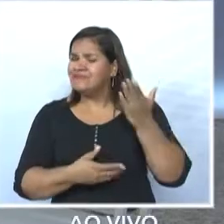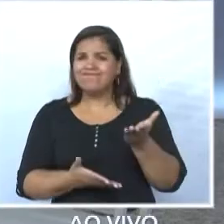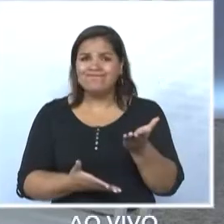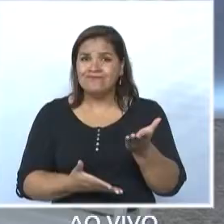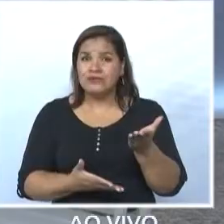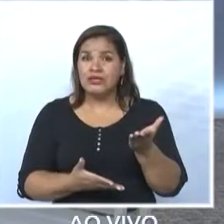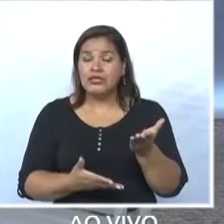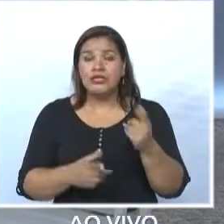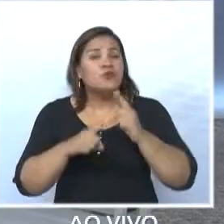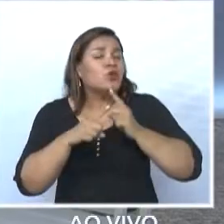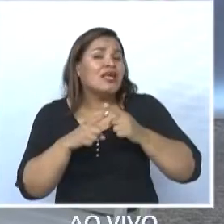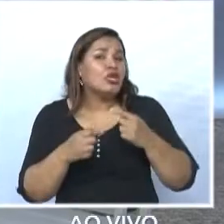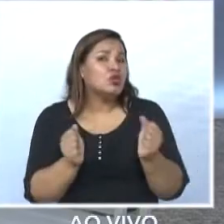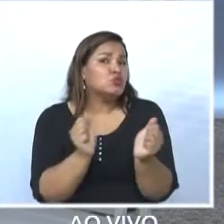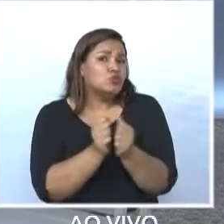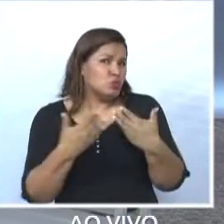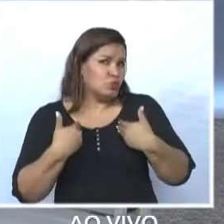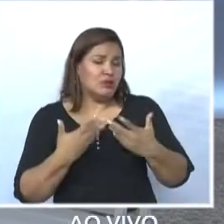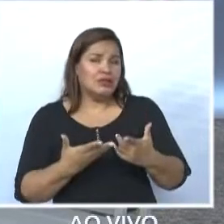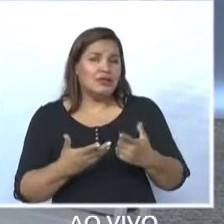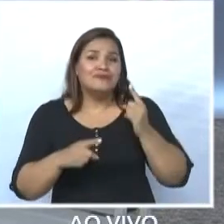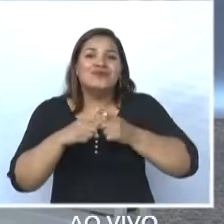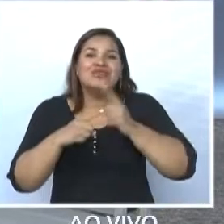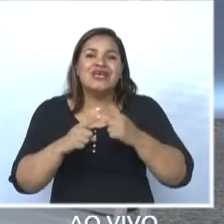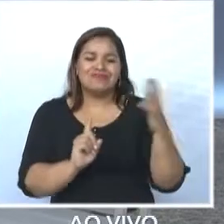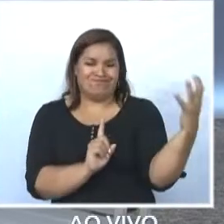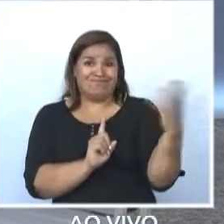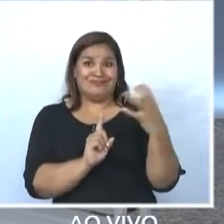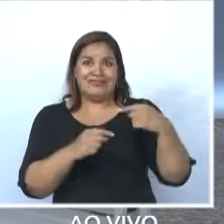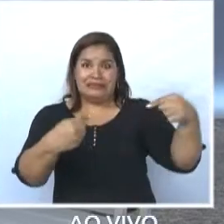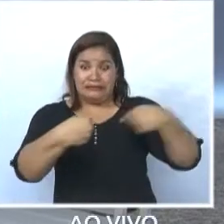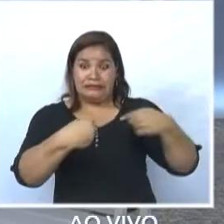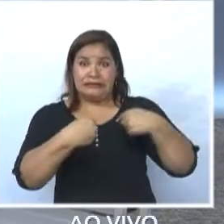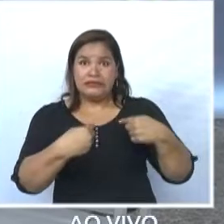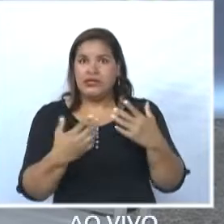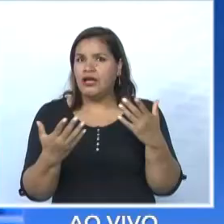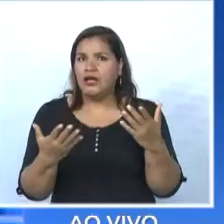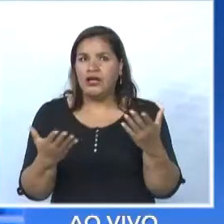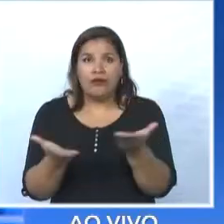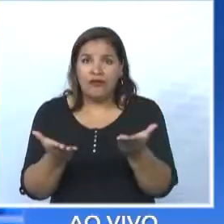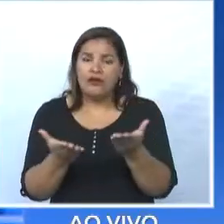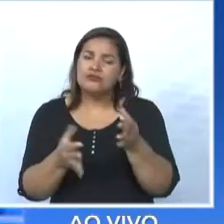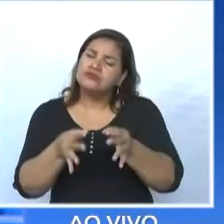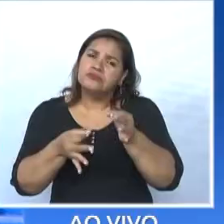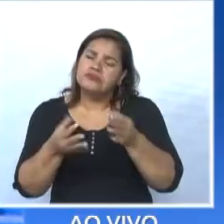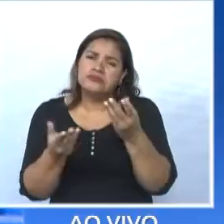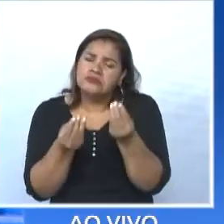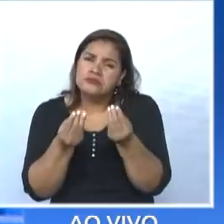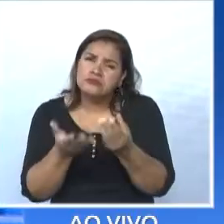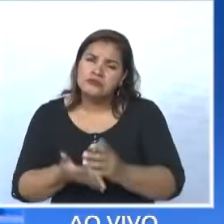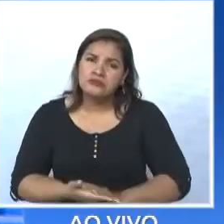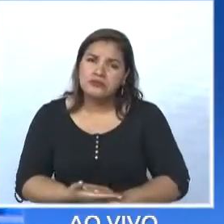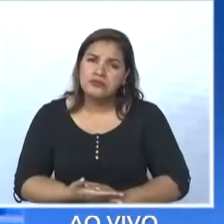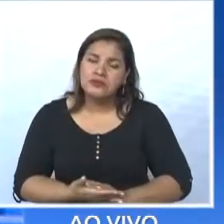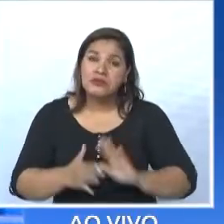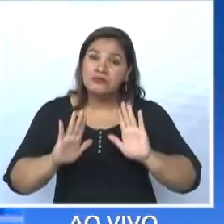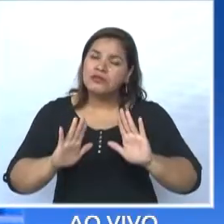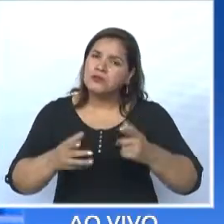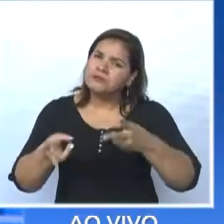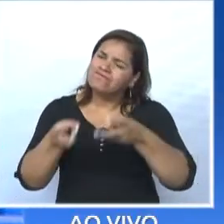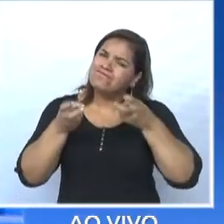Porque comigo eles atacaram demais e agora não tem justificativa para fazer isso. Mas o que eu vejo é o seguinte,